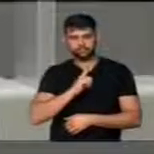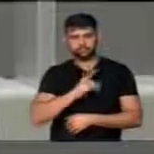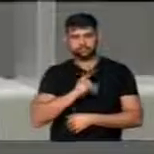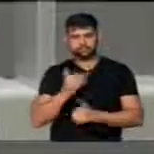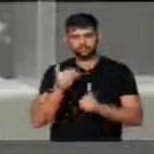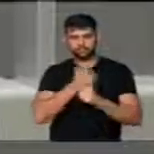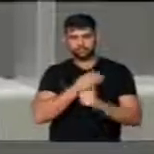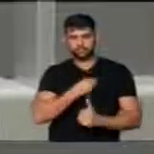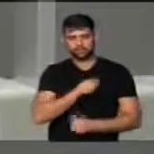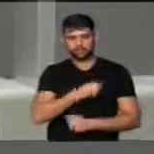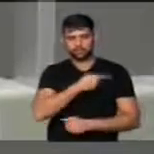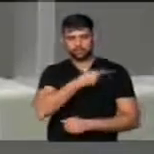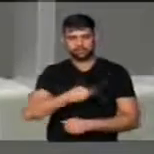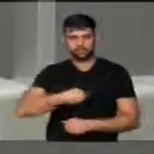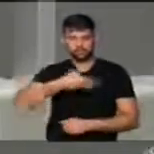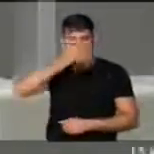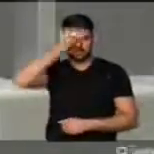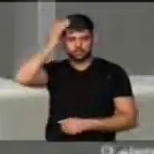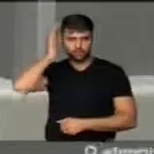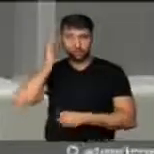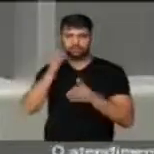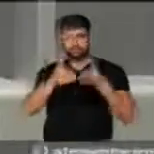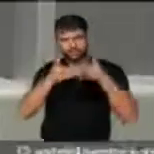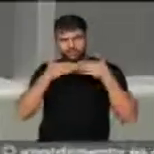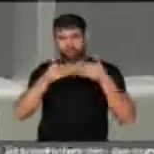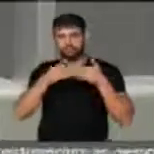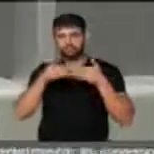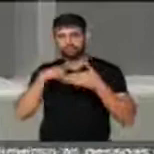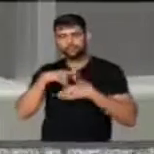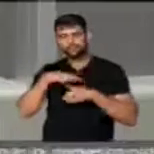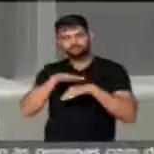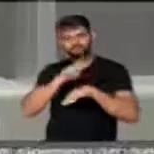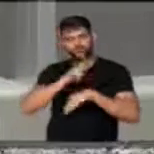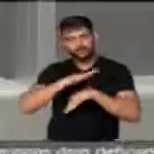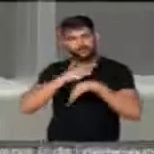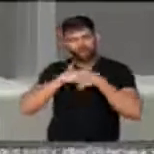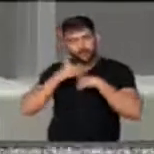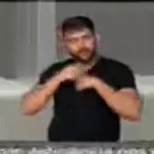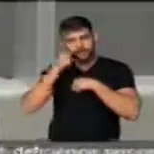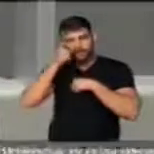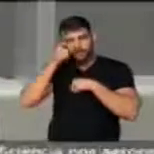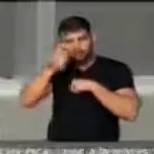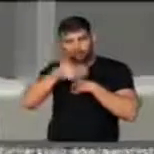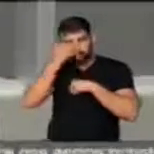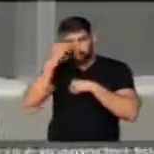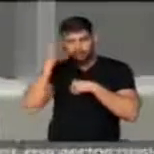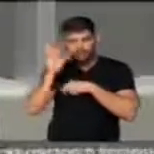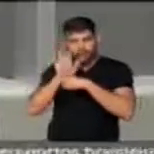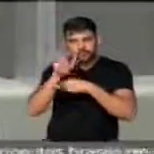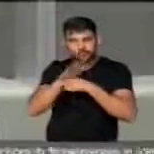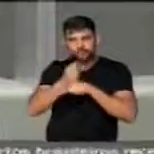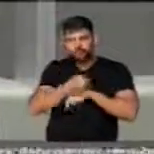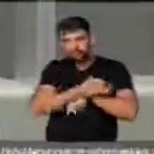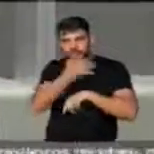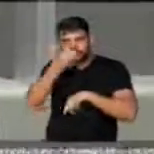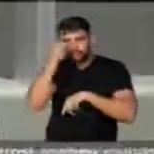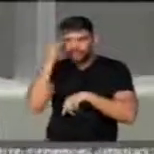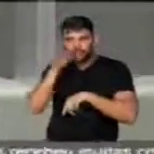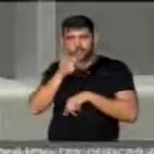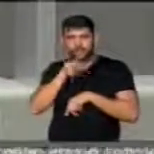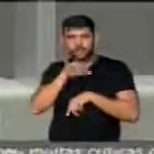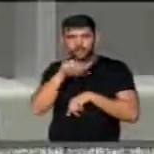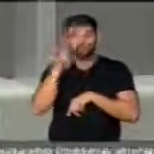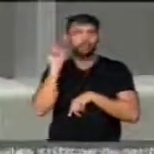exercício hoje, que é o presidente Michel Temer, para que olhe para milhões de pessoas ali do Triângulo